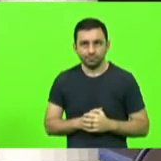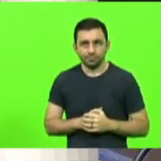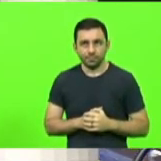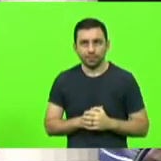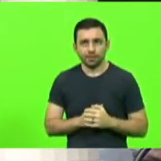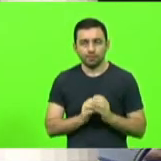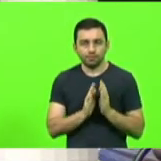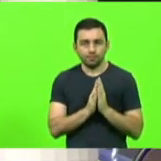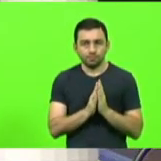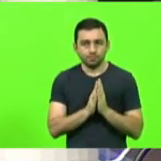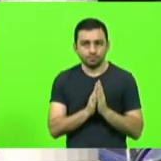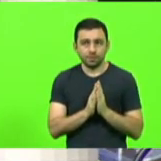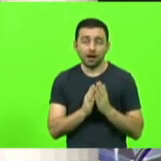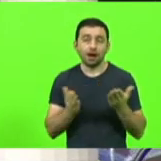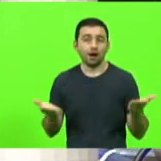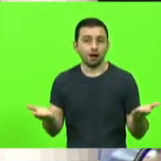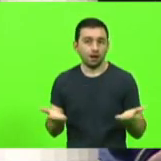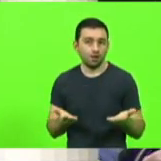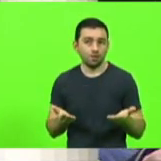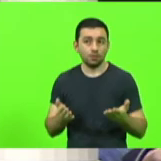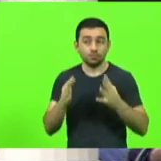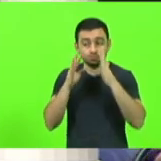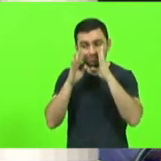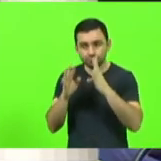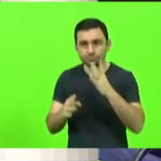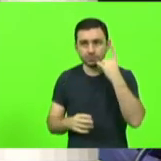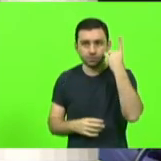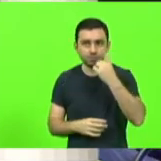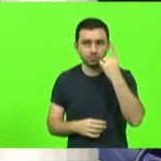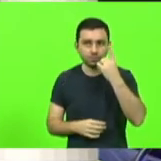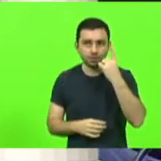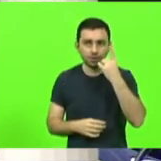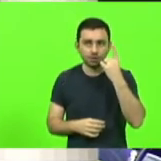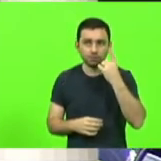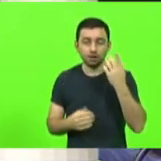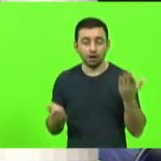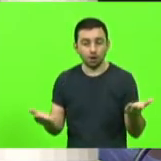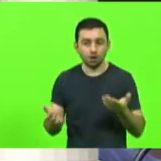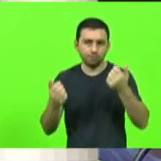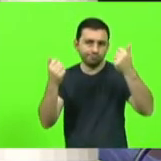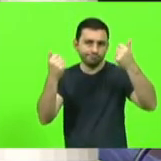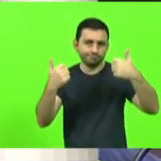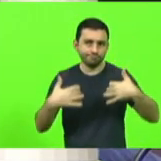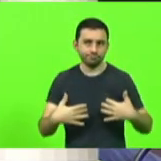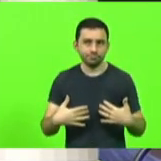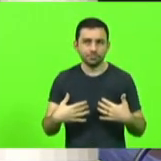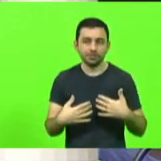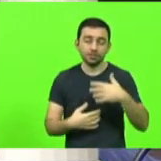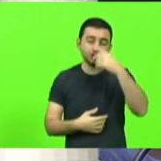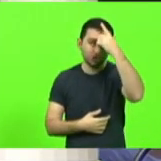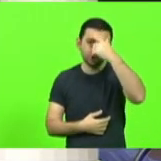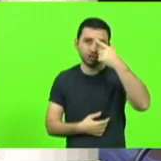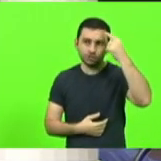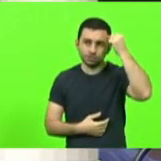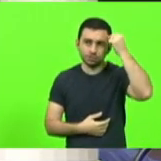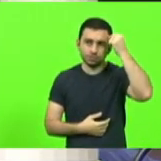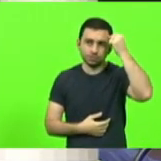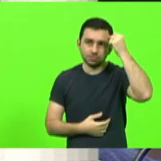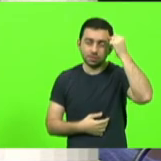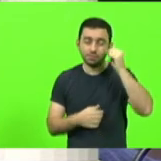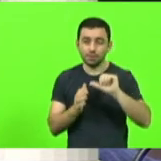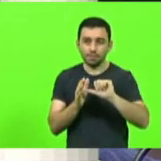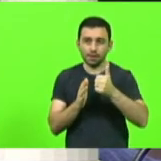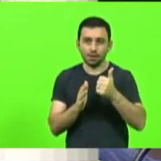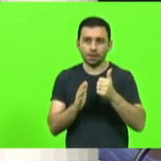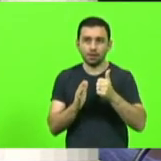favor, porque eu quero ouvir os deputados que estão em tela aqui. Deputada Dirce Heinrich em primeiro e